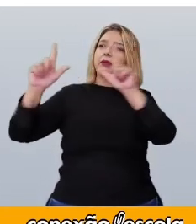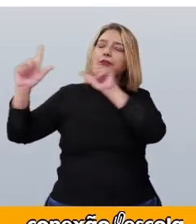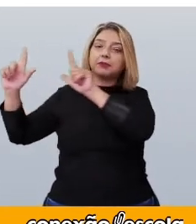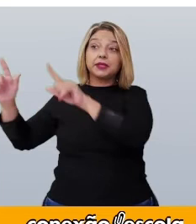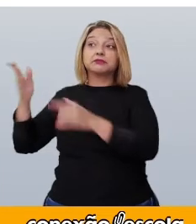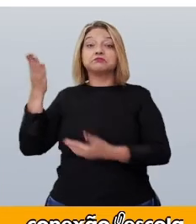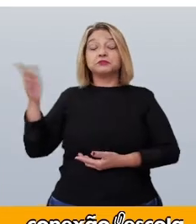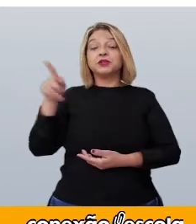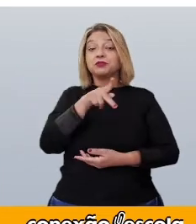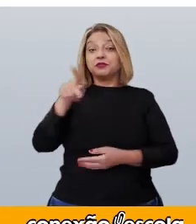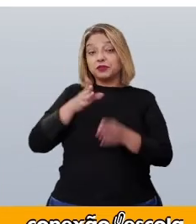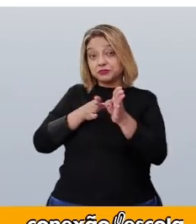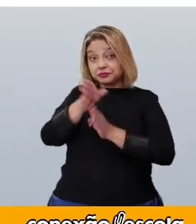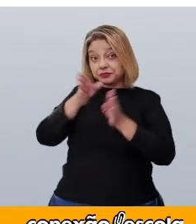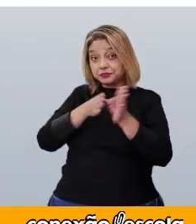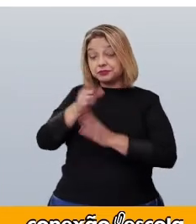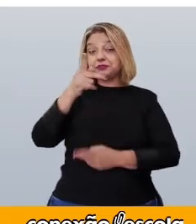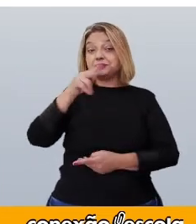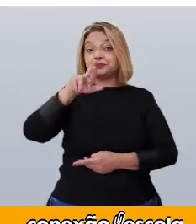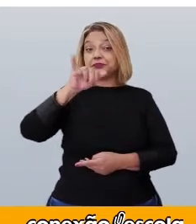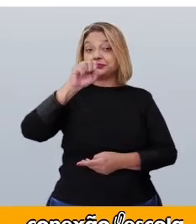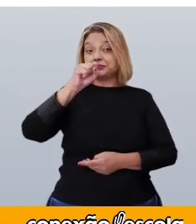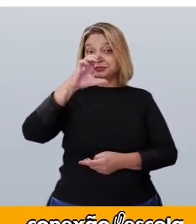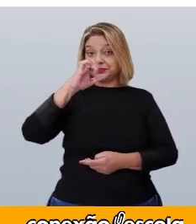professora Priscila Trentin.